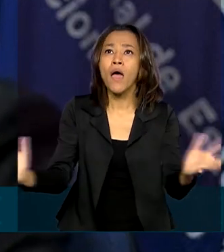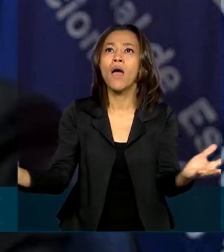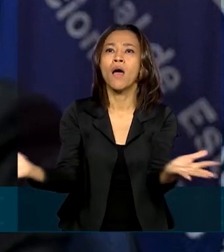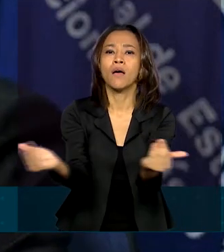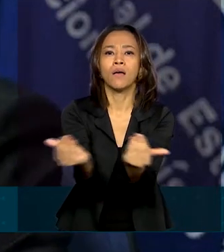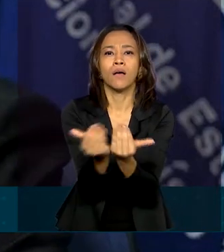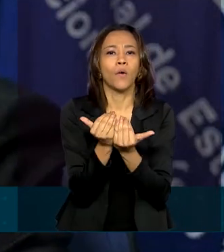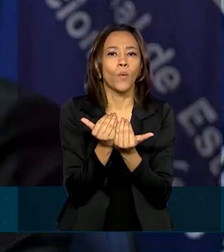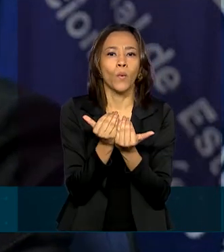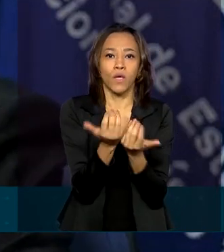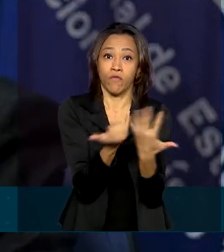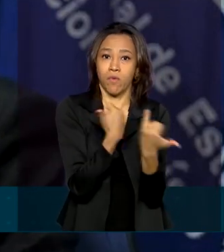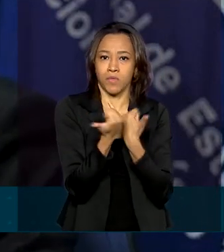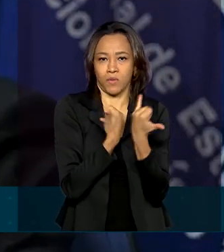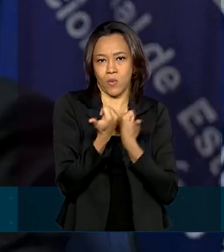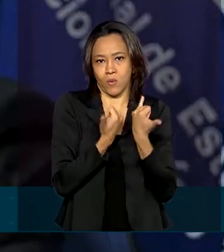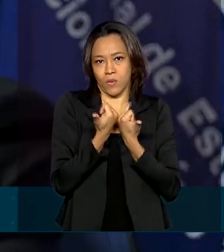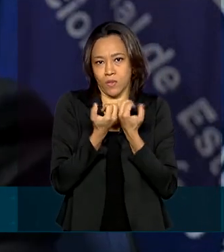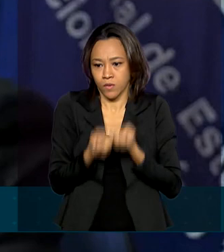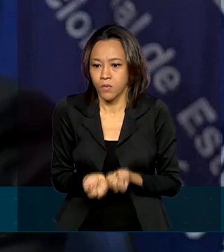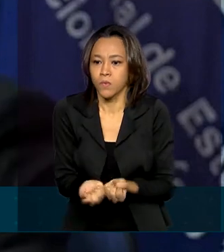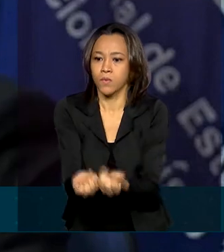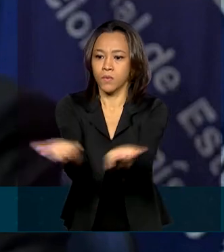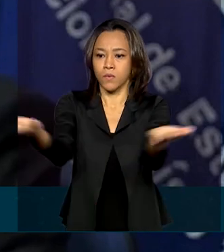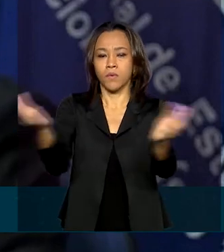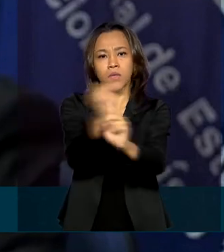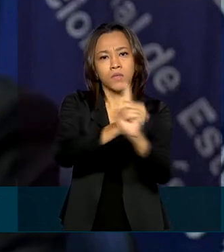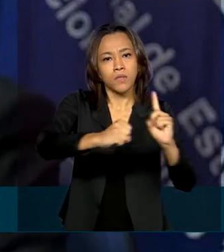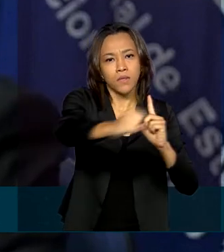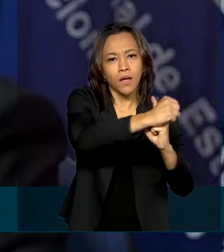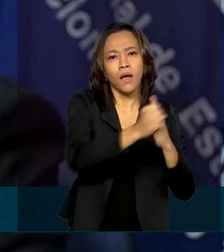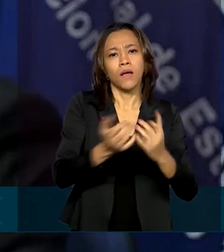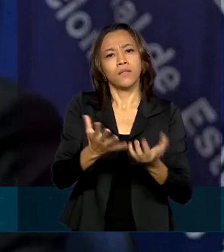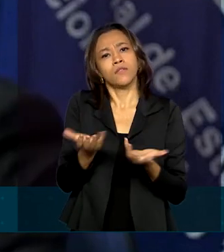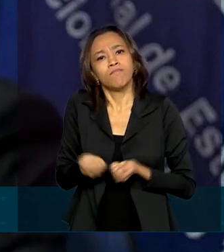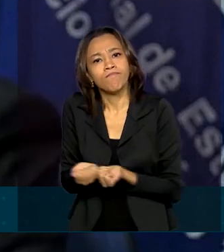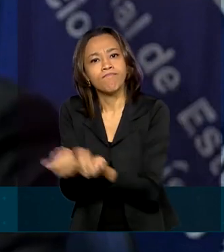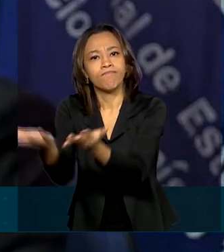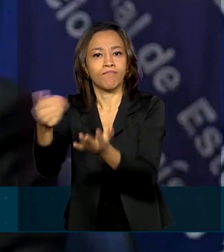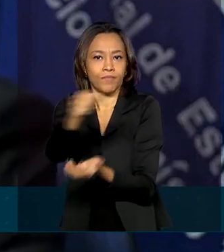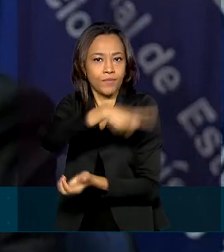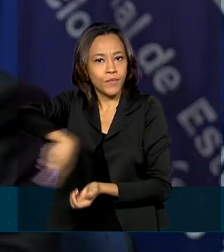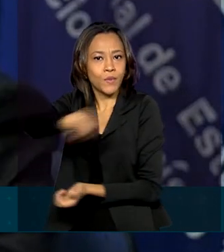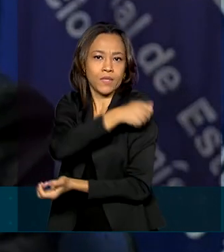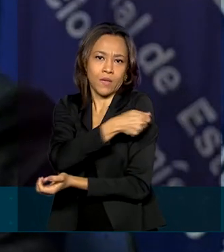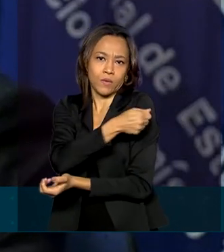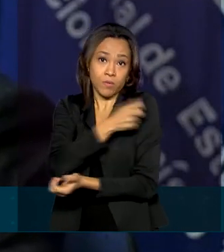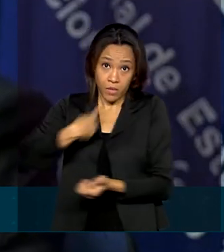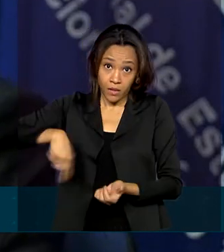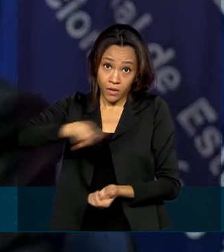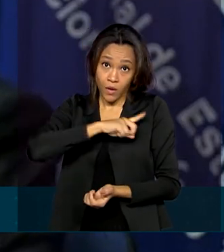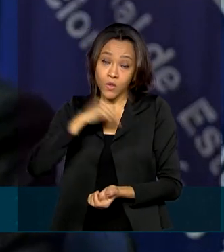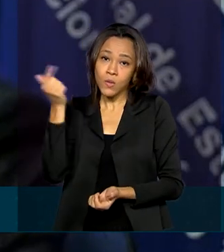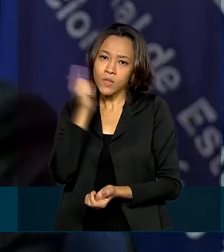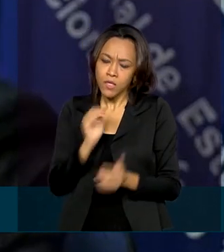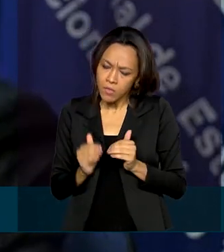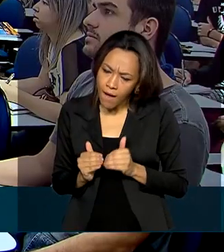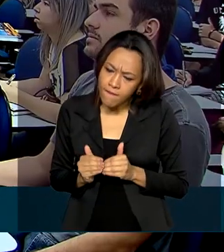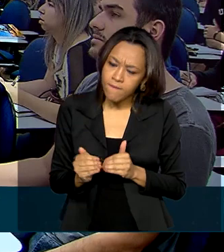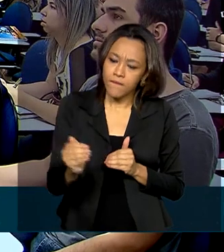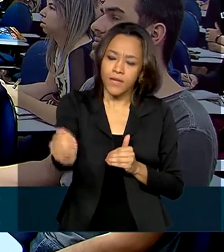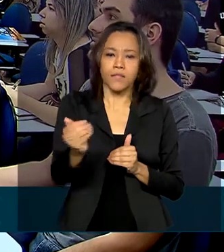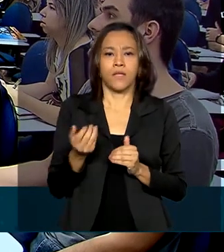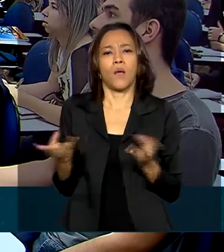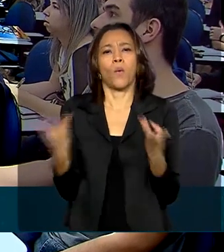para a sociedade, para o aluno, para a instituição, para que a gente possa avançar na qualidade de